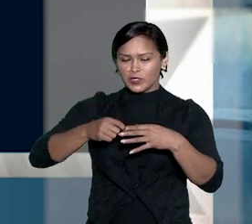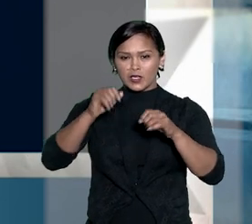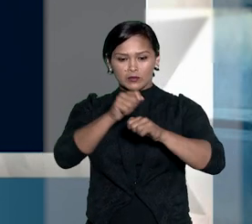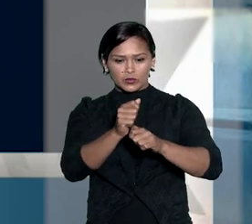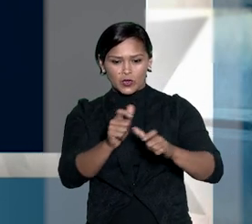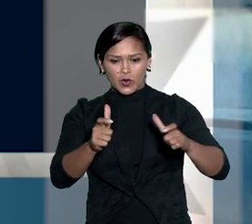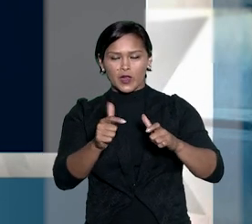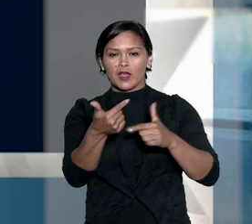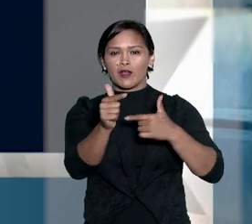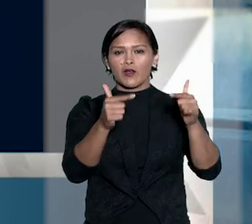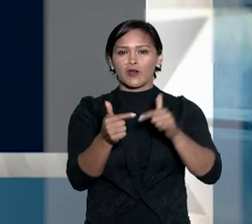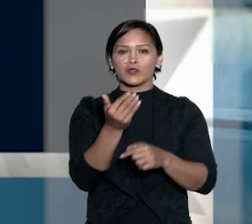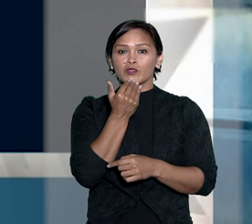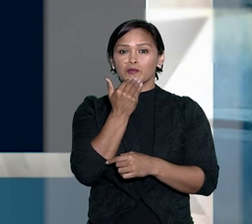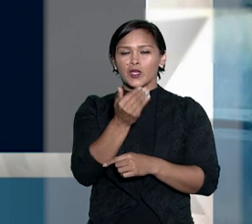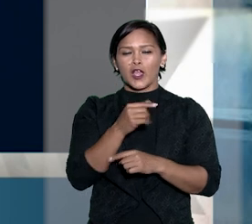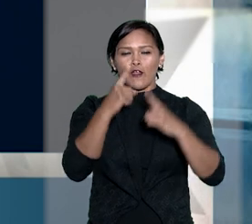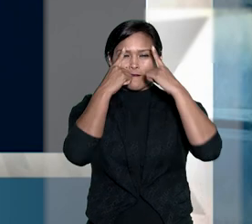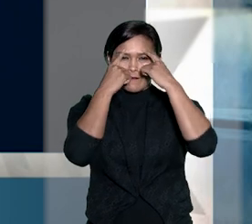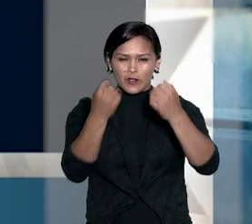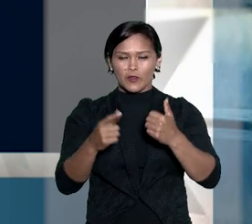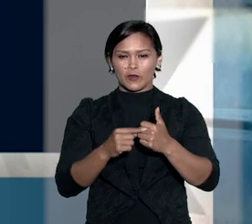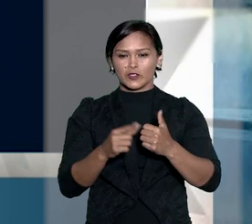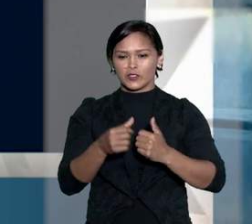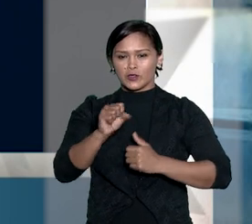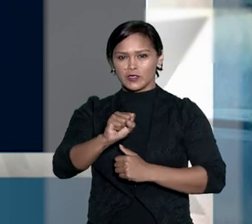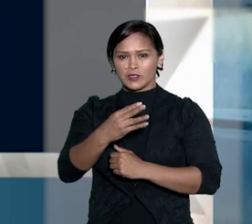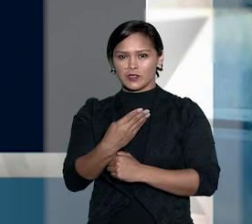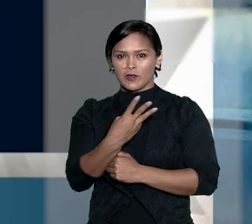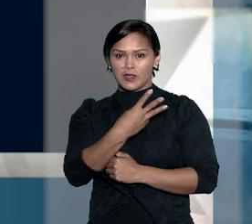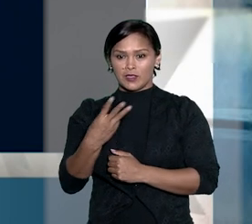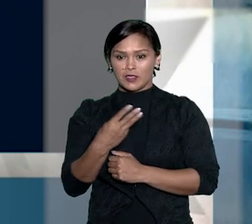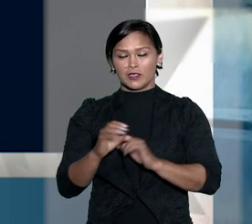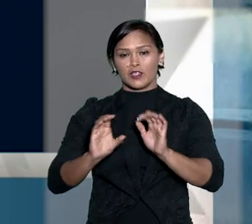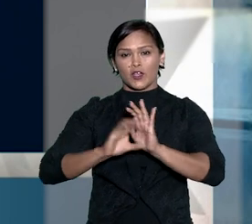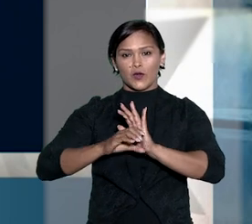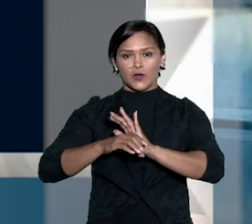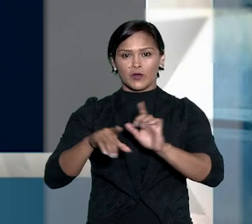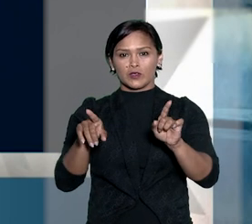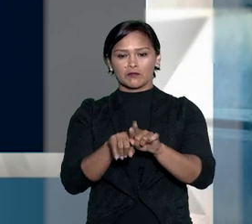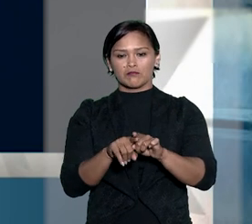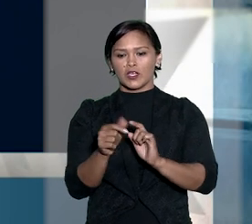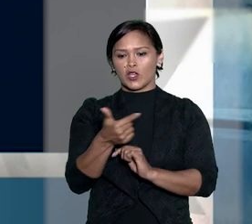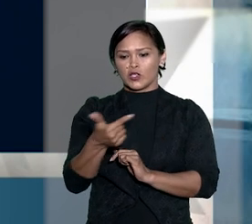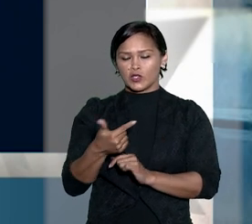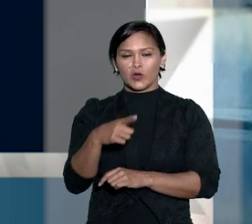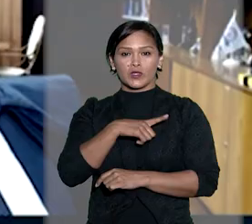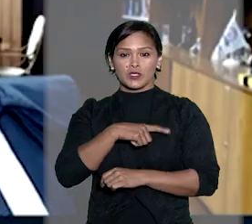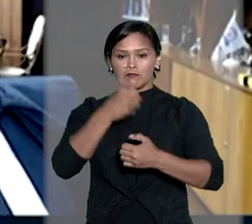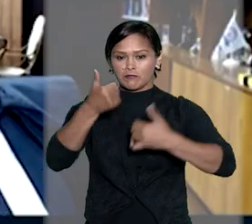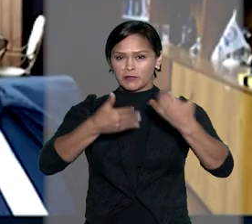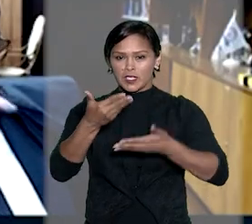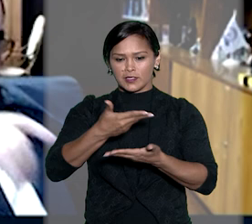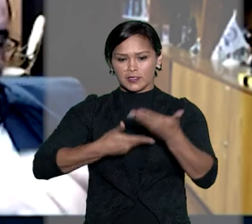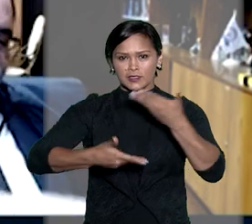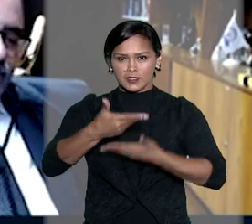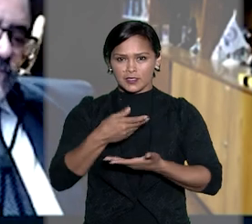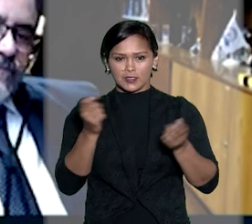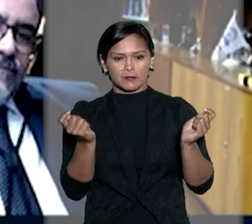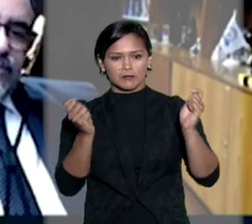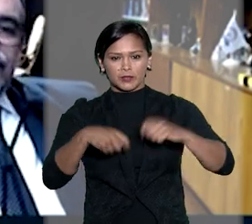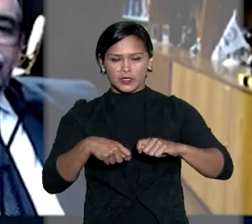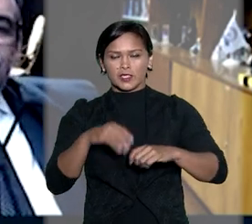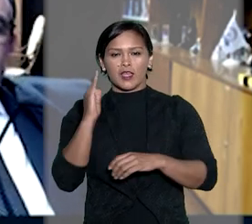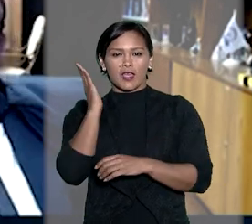efeitos do acordo aos demais pedidos, violou o artigo 843 do Código Civil, segundo o qual a transação